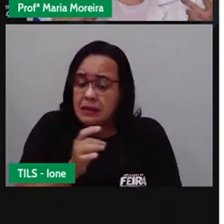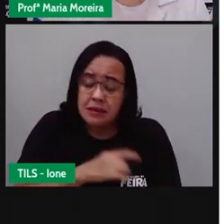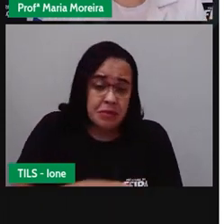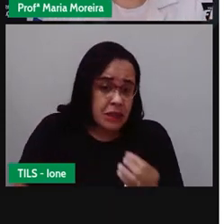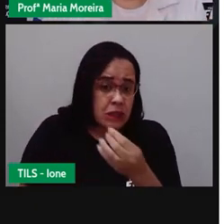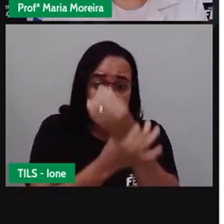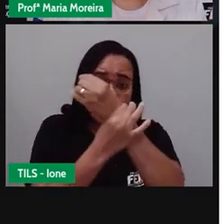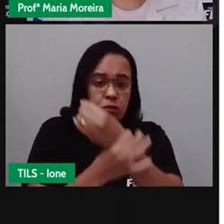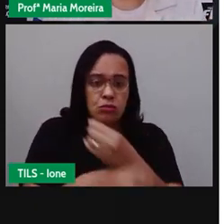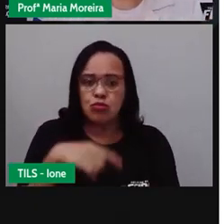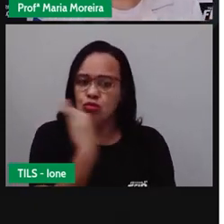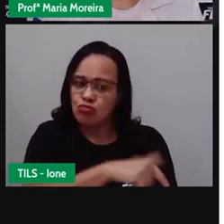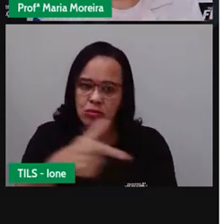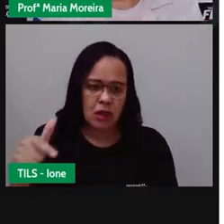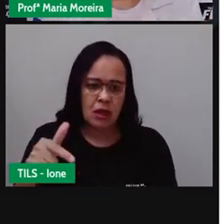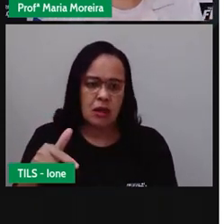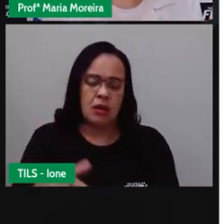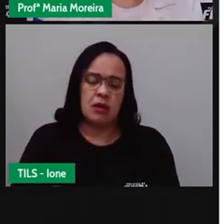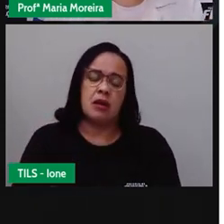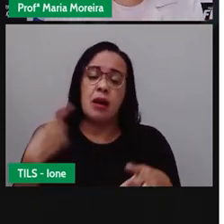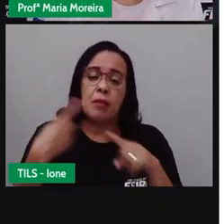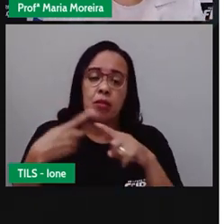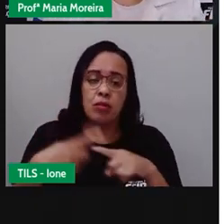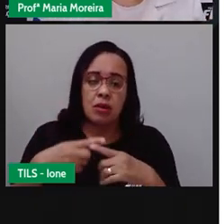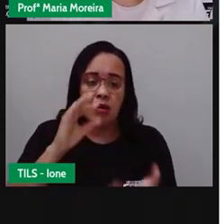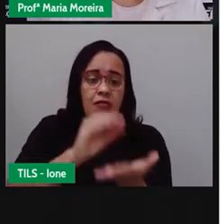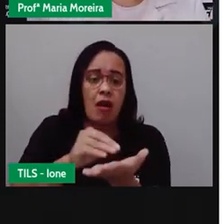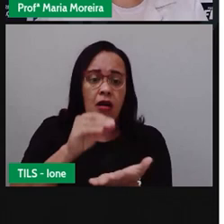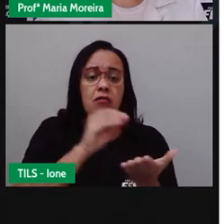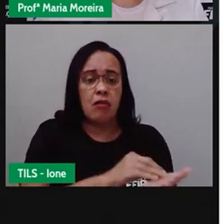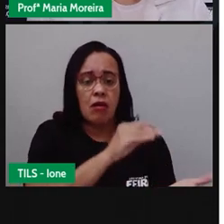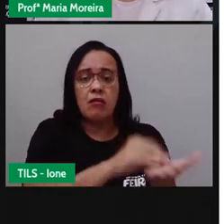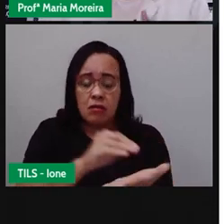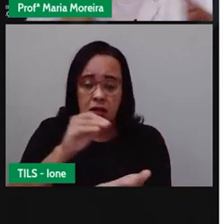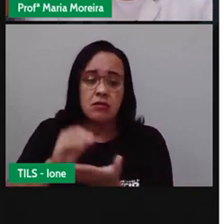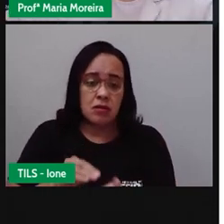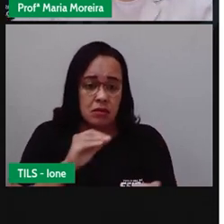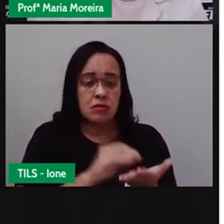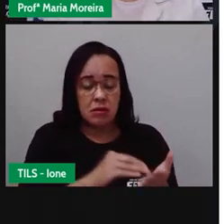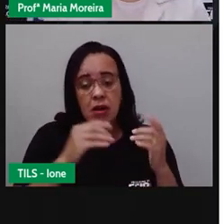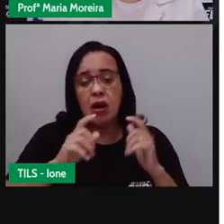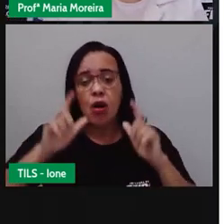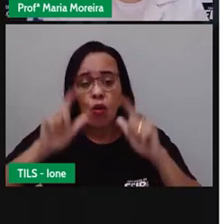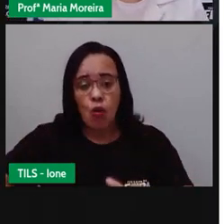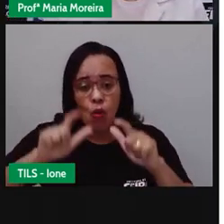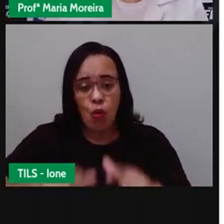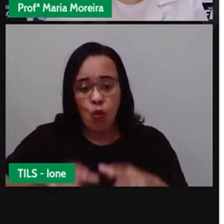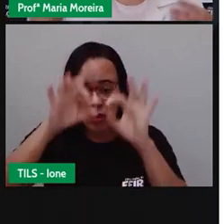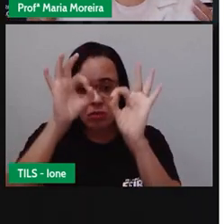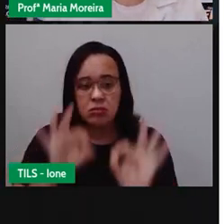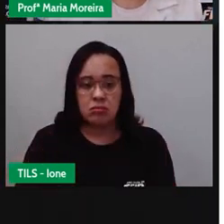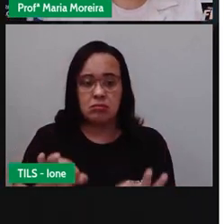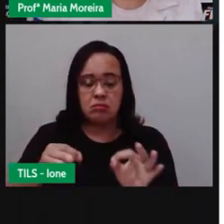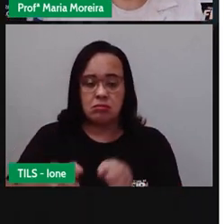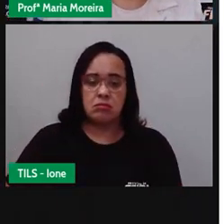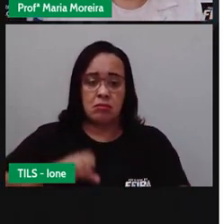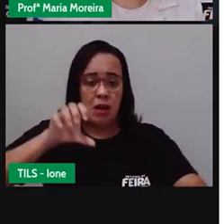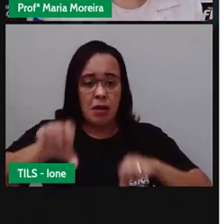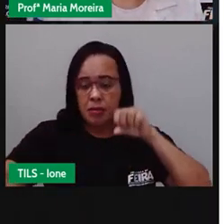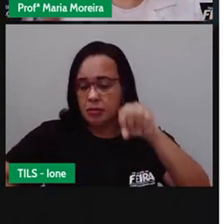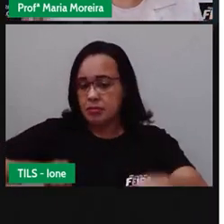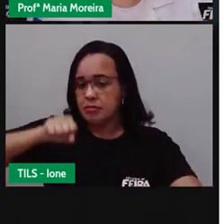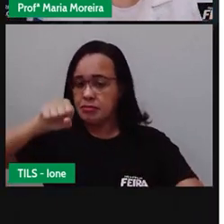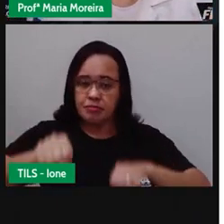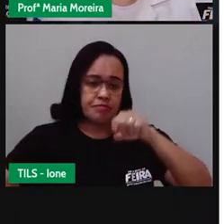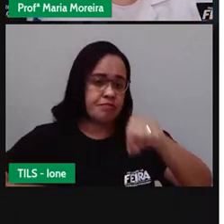condições. A Pró falou sobre carro, não é isso? A gente geralmente pensa só naquele trecho ali dos carros. Mas, quantas pessoas vão ao